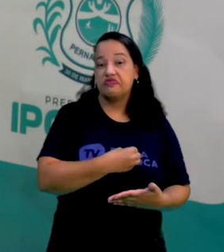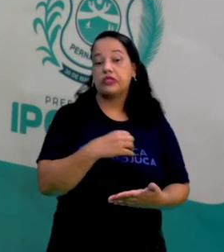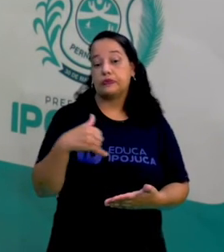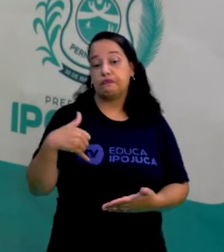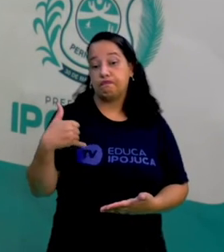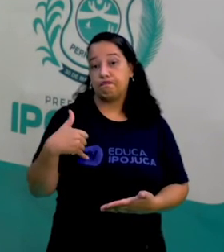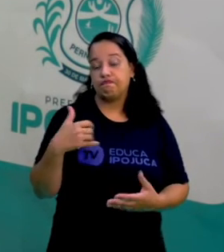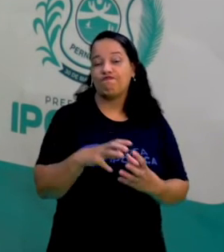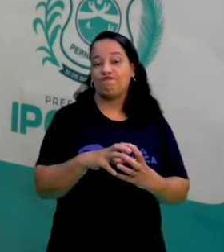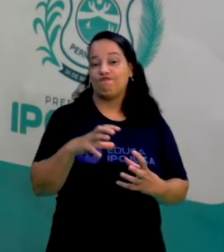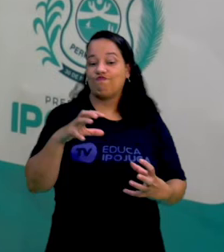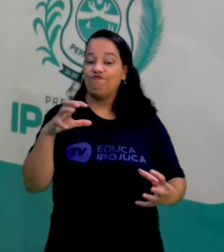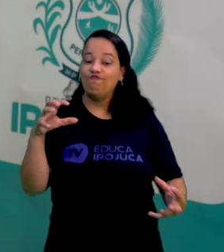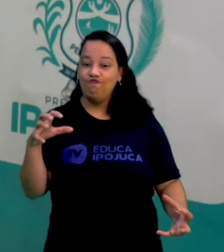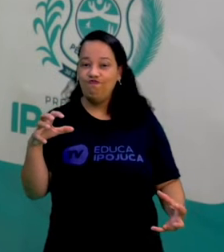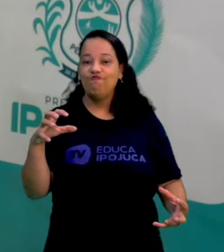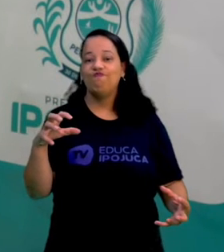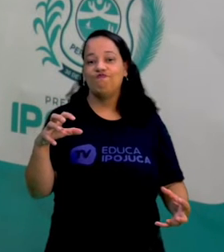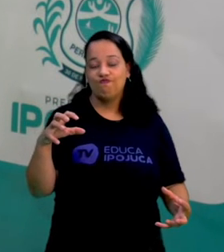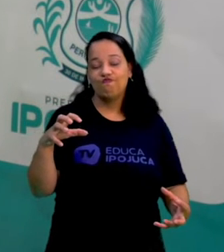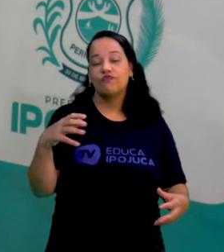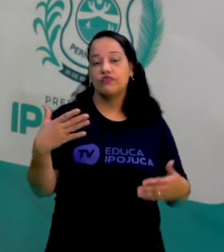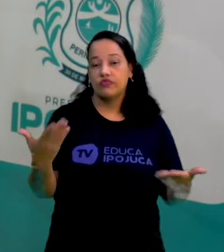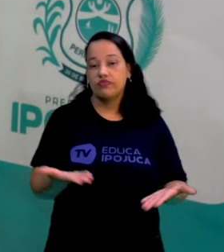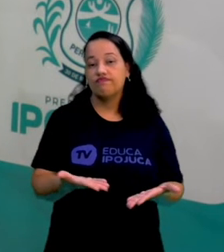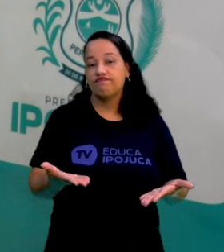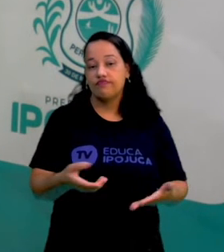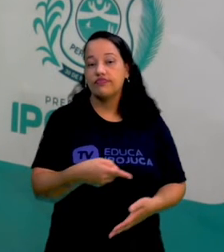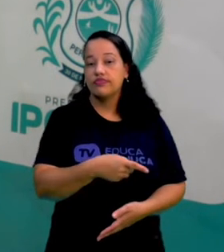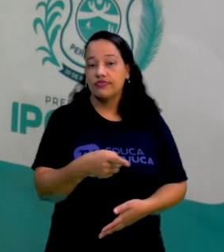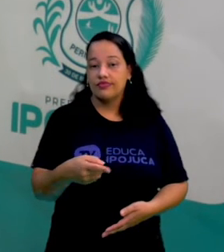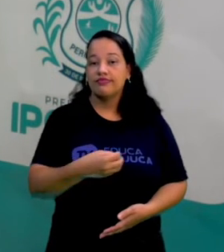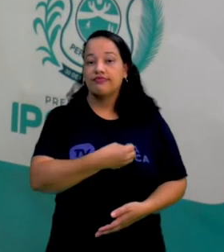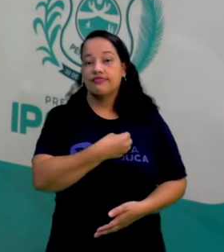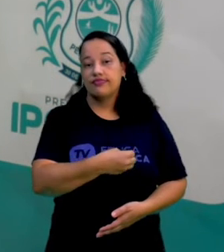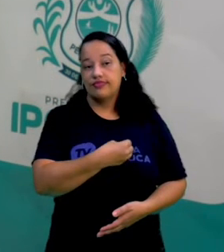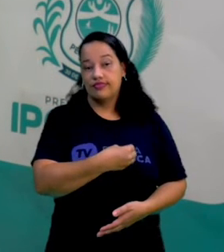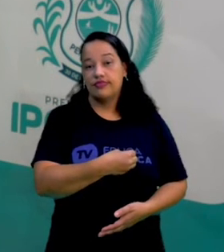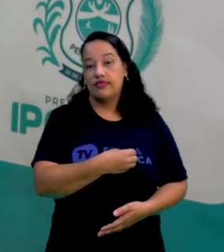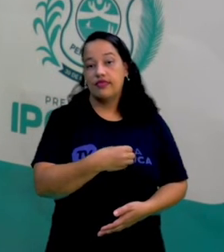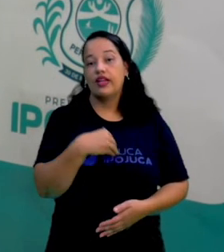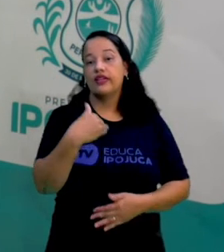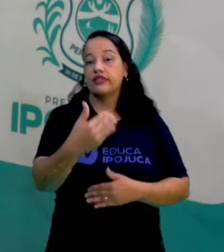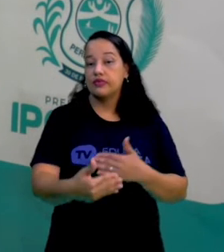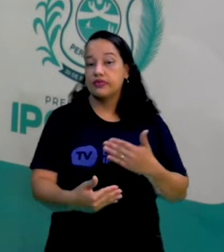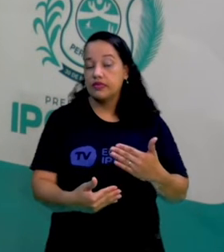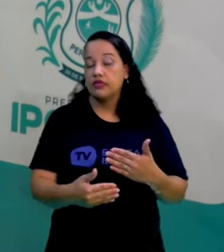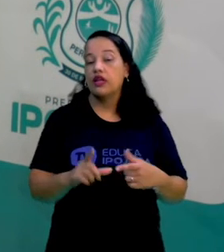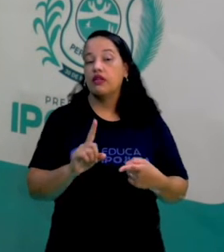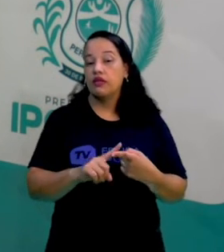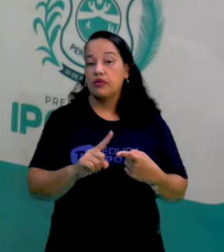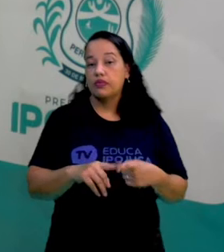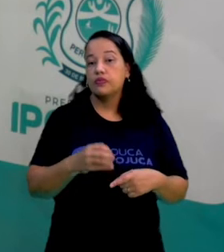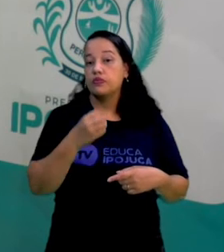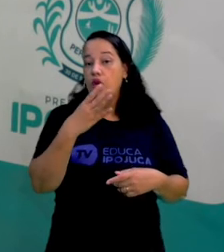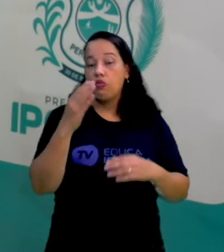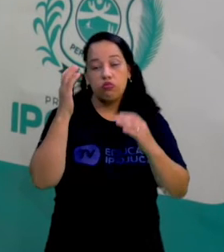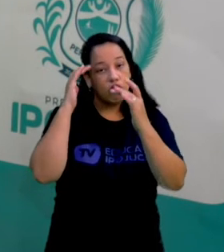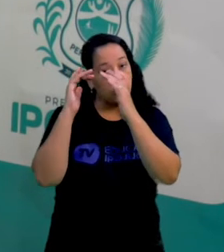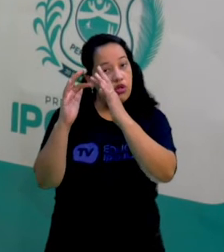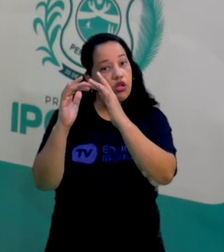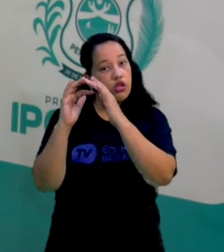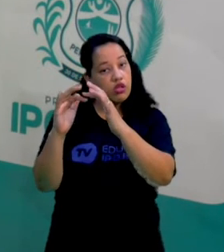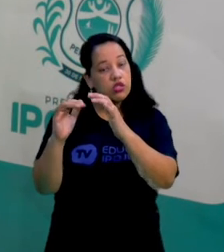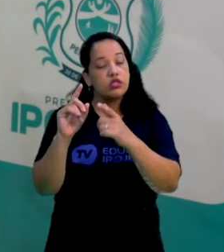né? Ali, nesse momento da vida. Porém, além desse benefício neurológico,